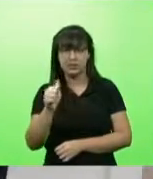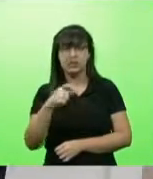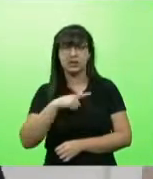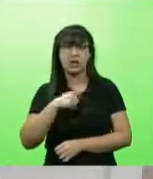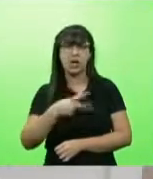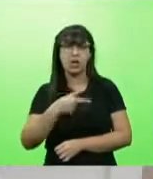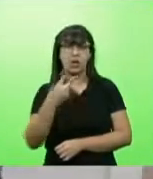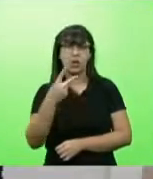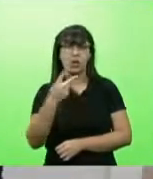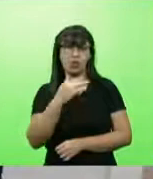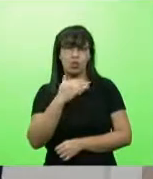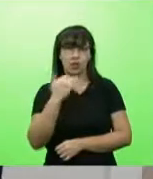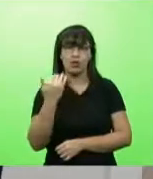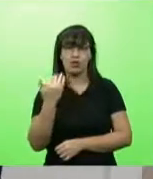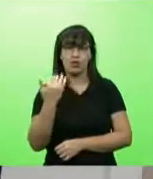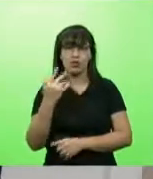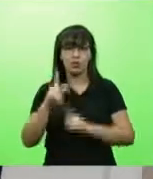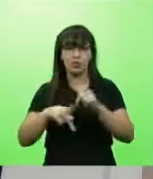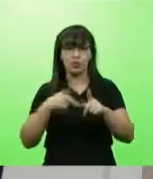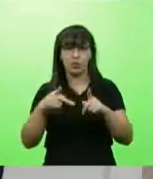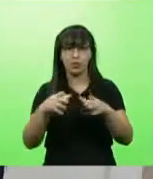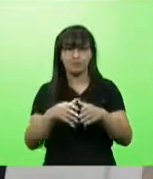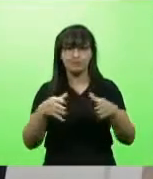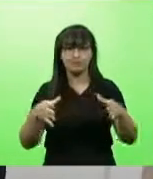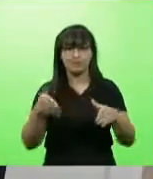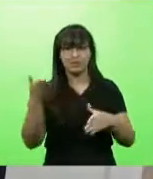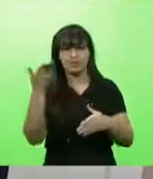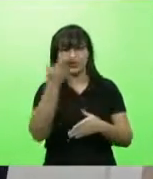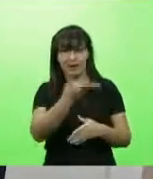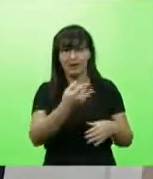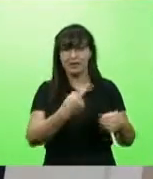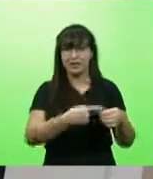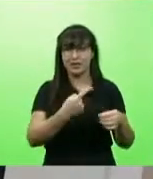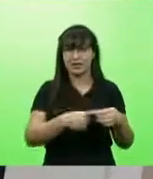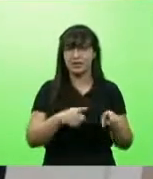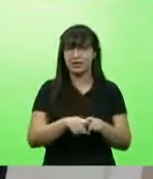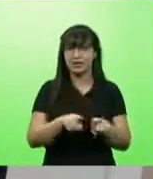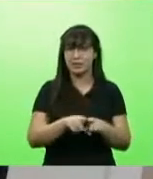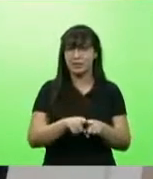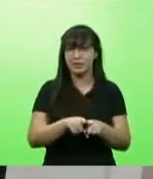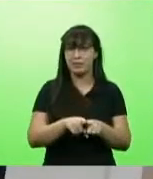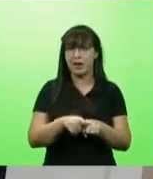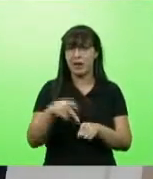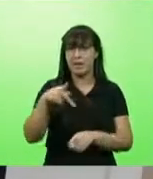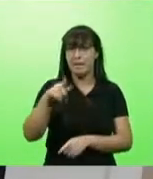população maior do que Rancho Queimado. Planalto Alegre.